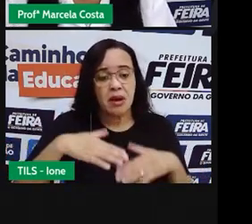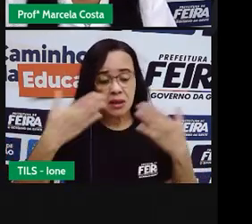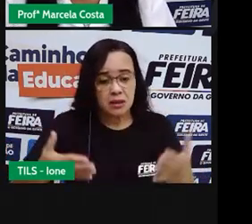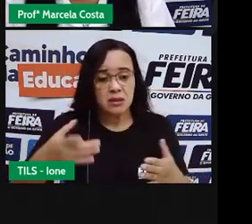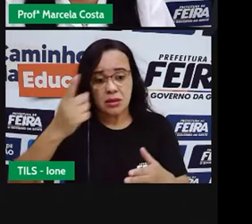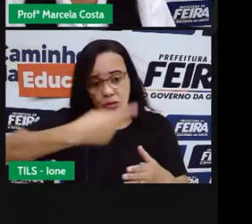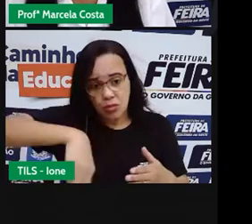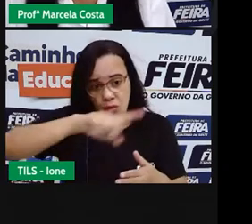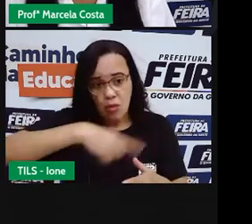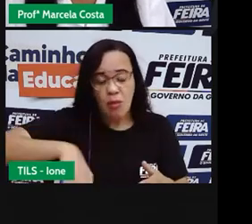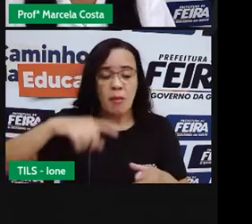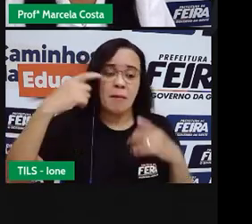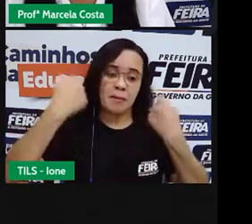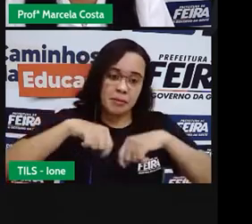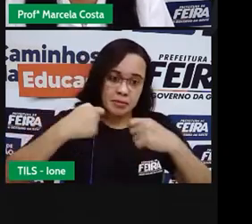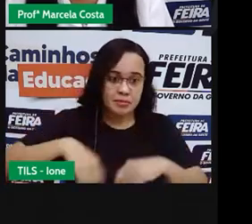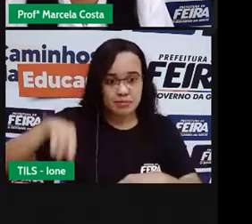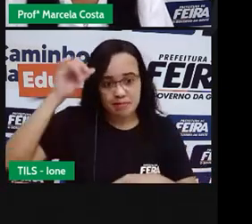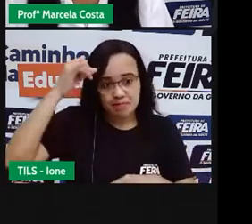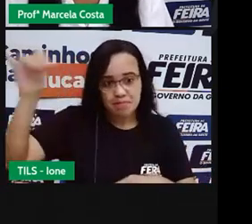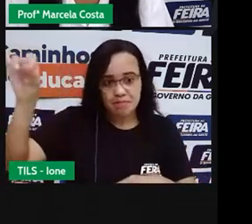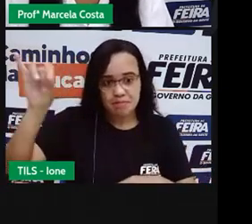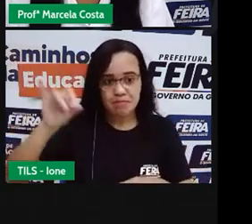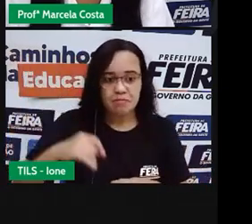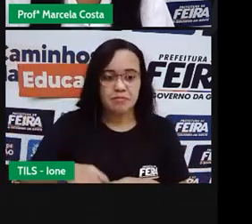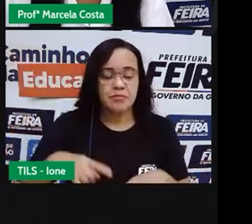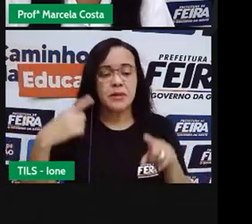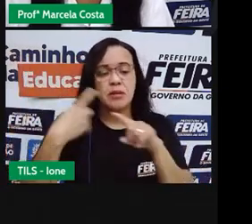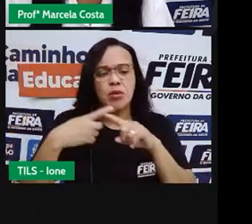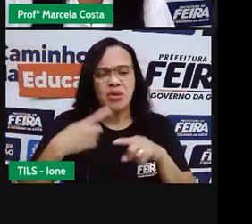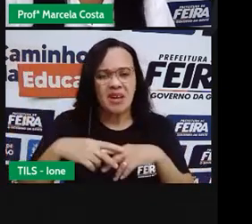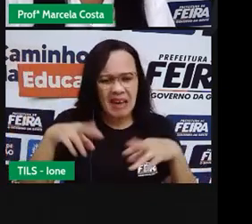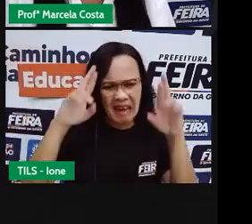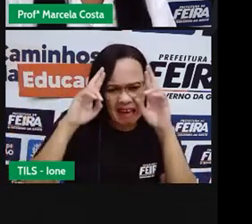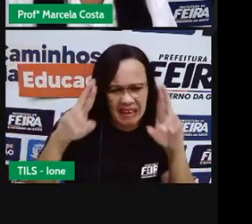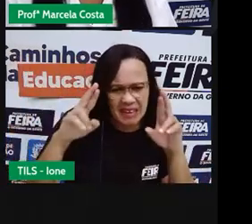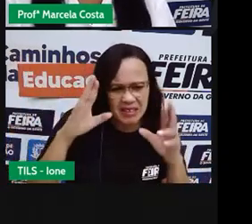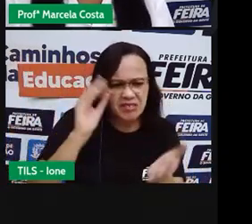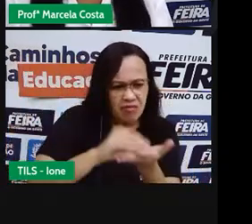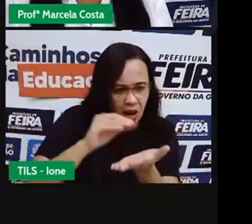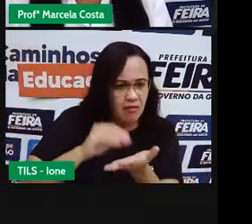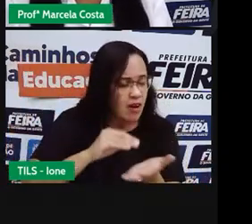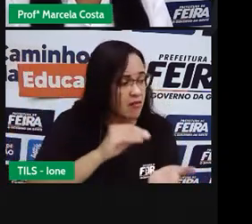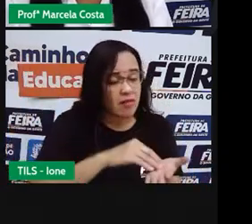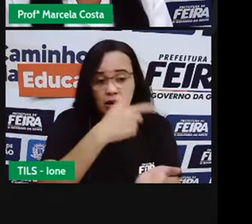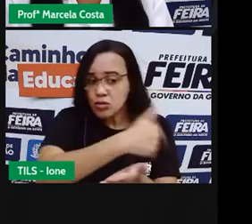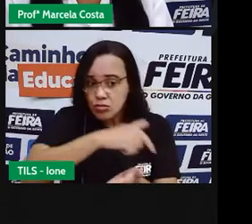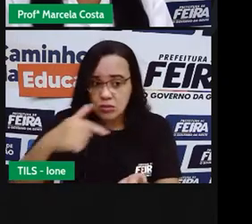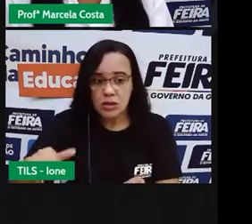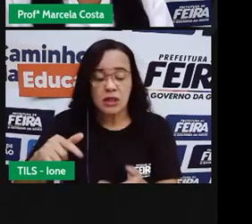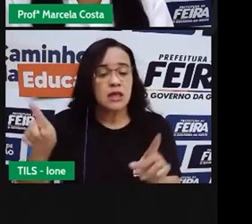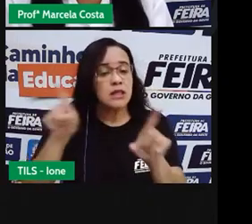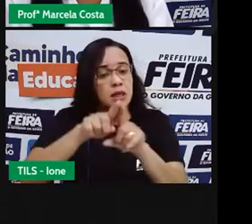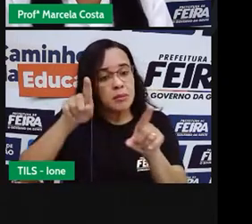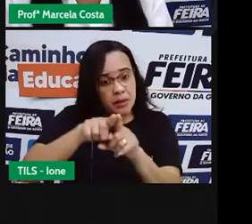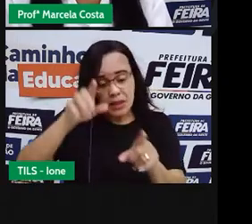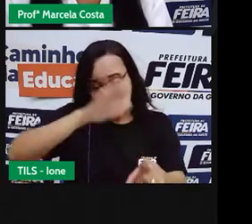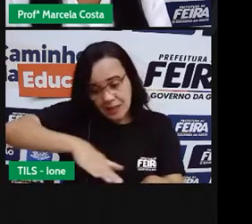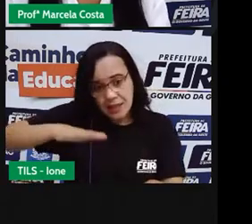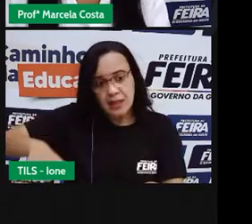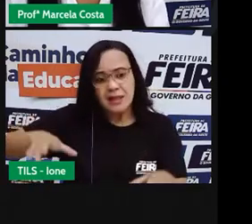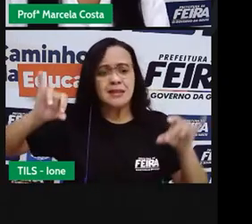Por quê? Além de ser muito Desrespeitosa Traz uma dor E sofrimento Pra quem sofre Esse tipo de situação